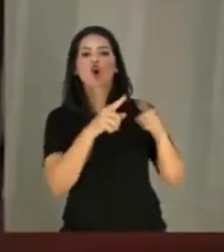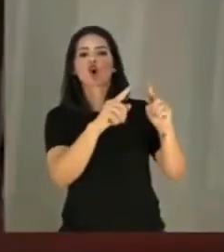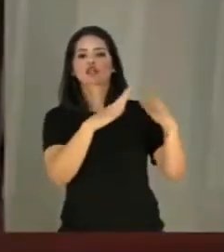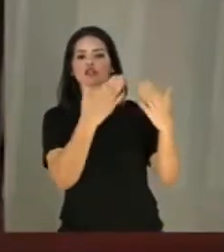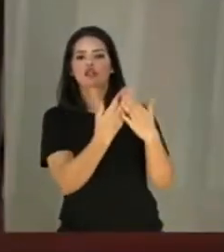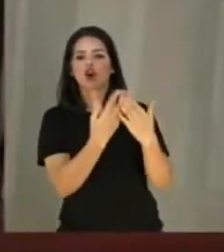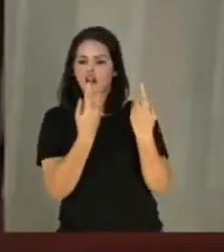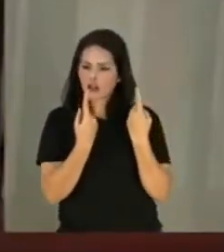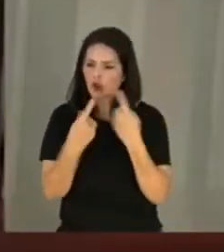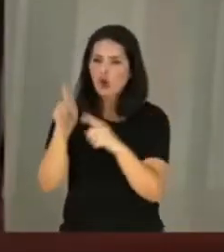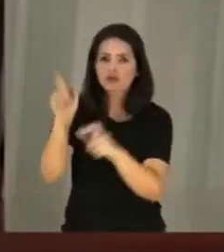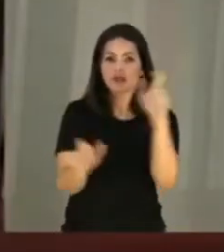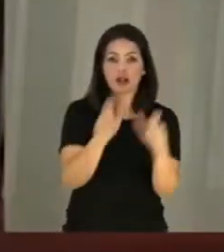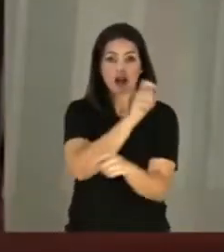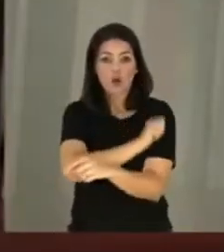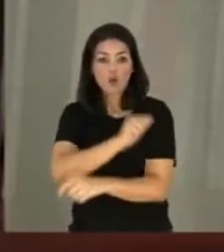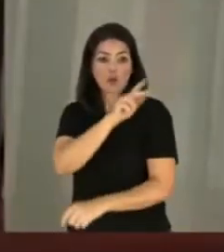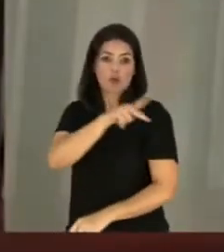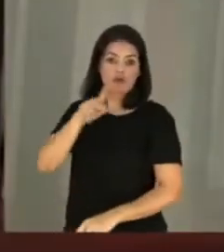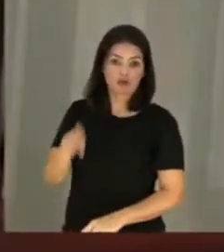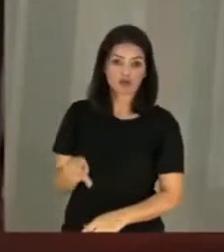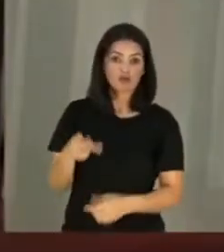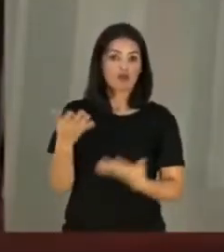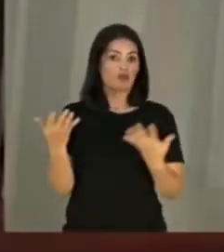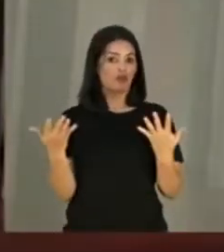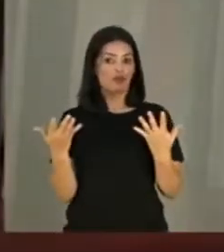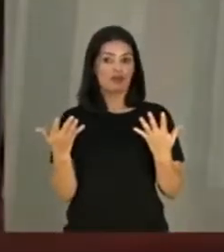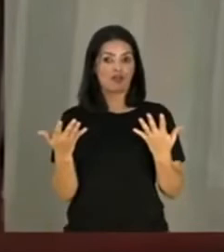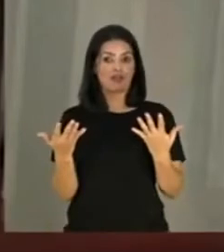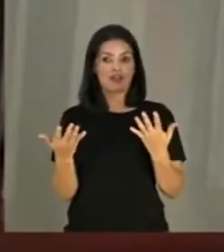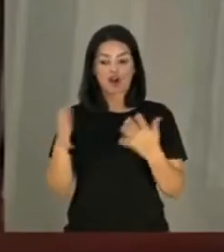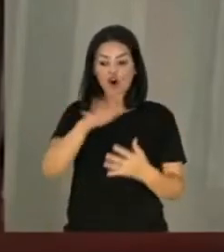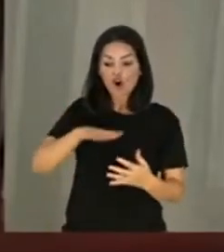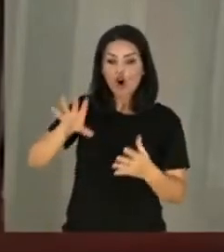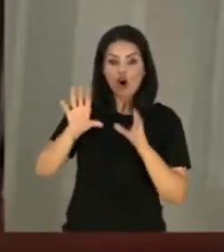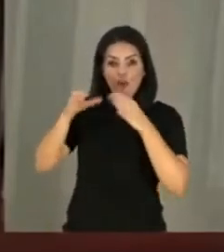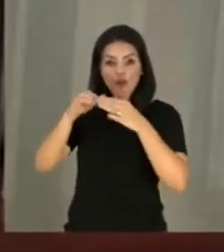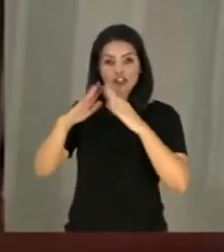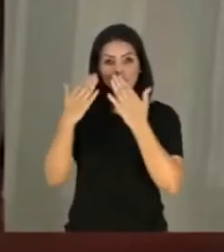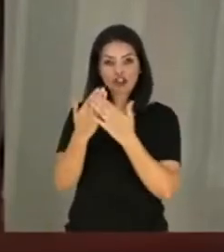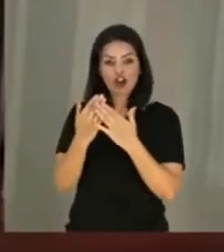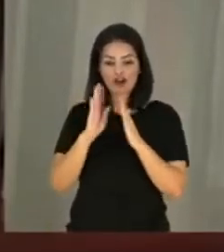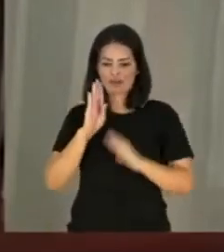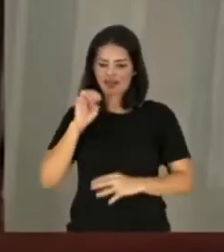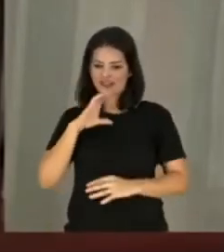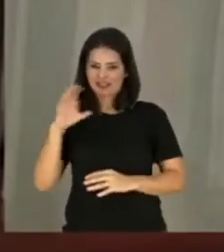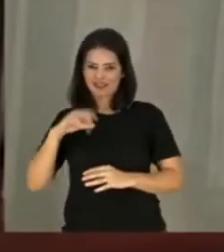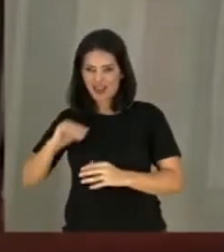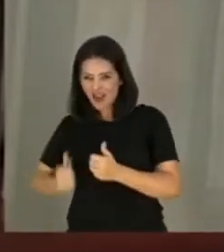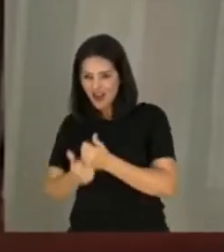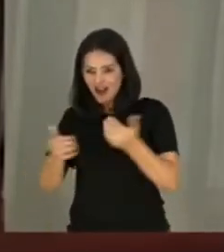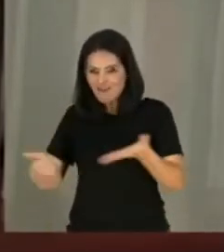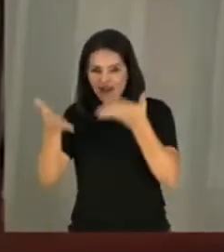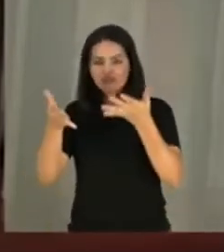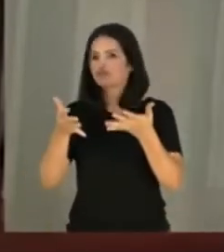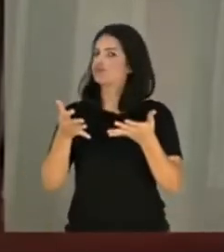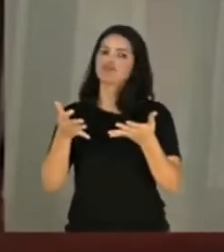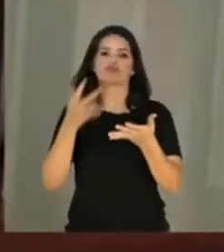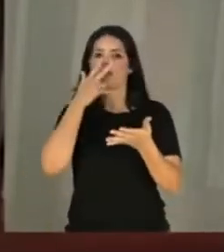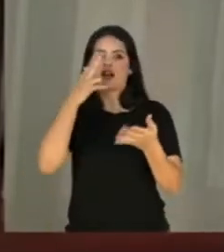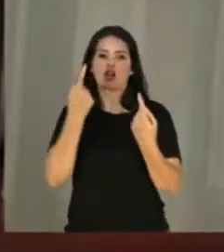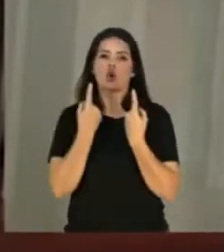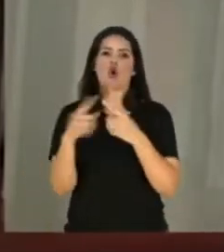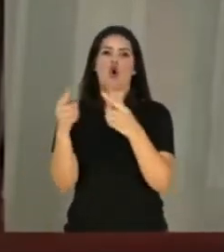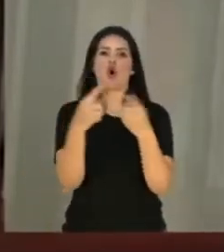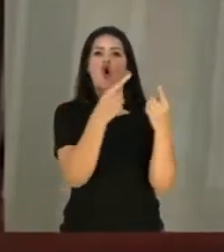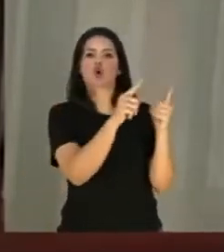aos sujeitos das escolas, estudantes, professores e comunidades, e as potencialidades de pensarem diferente,